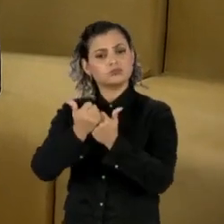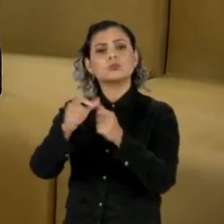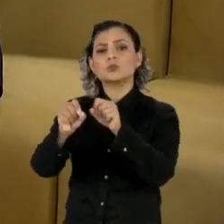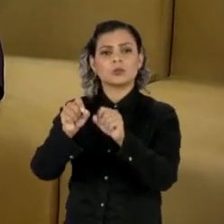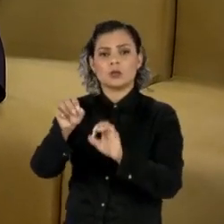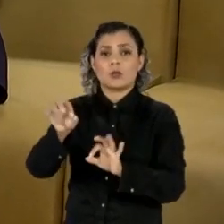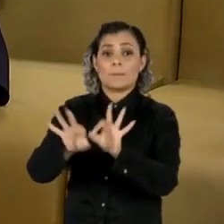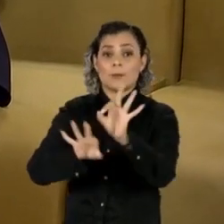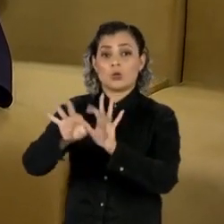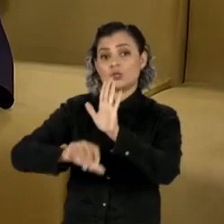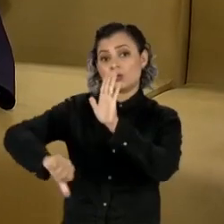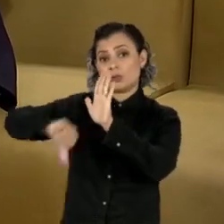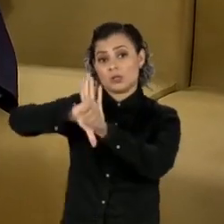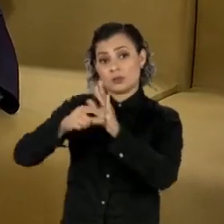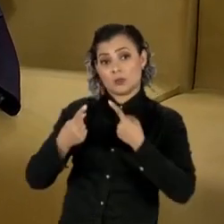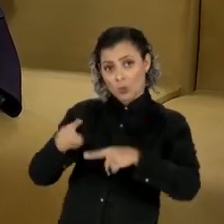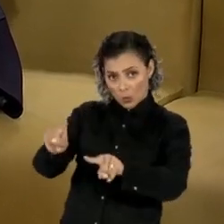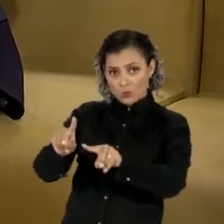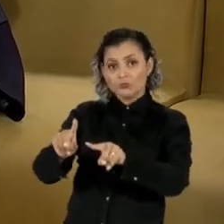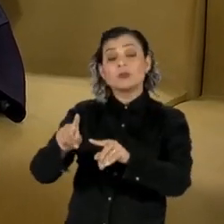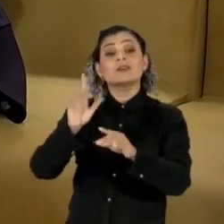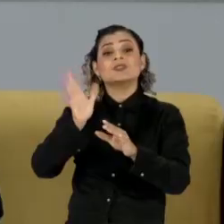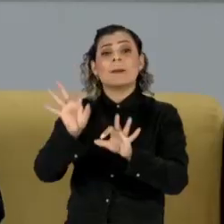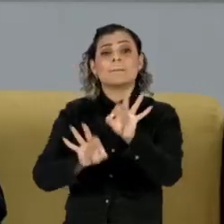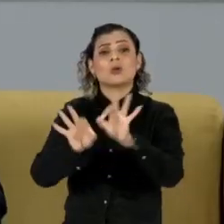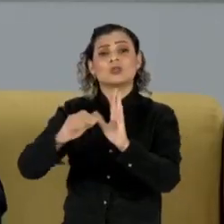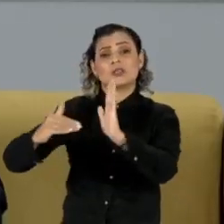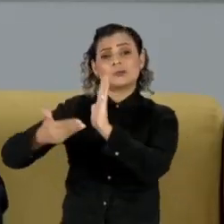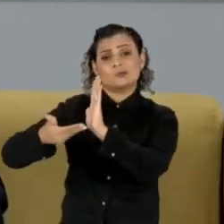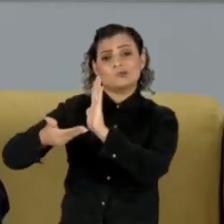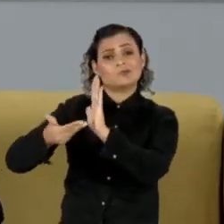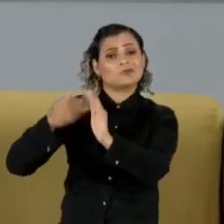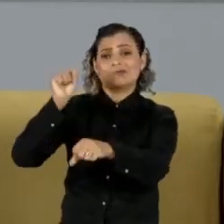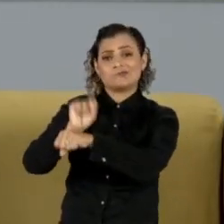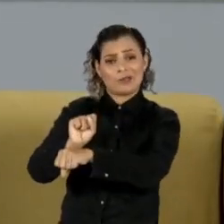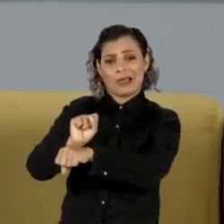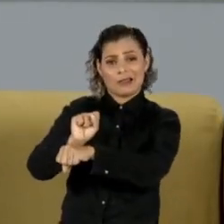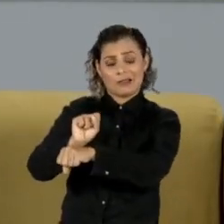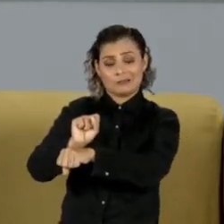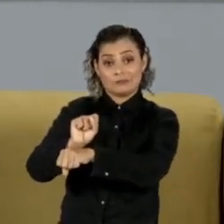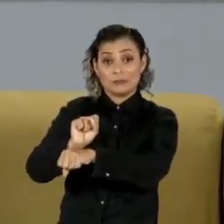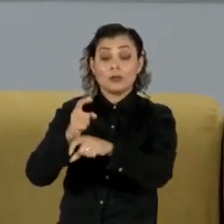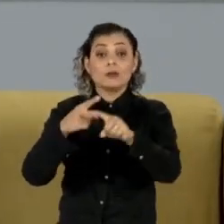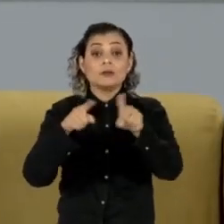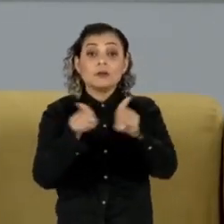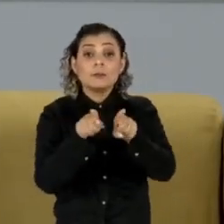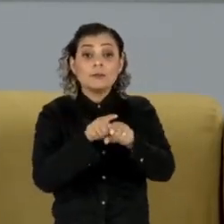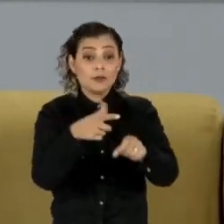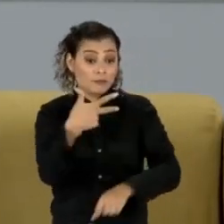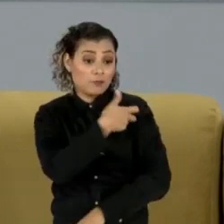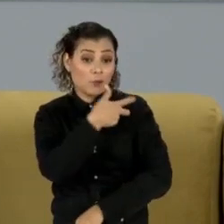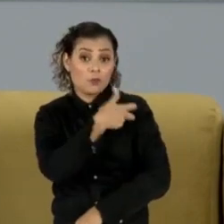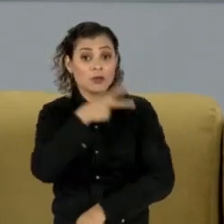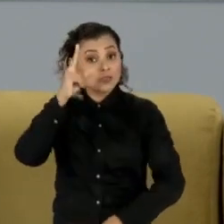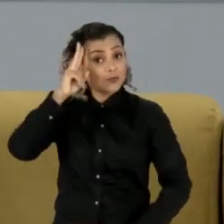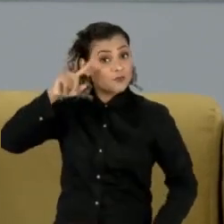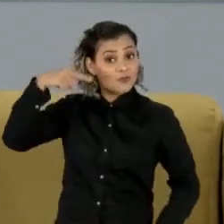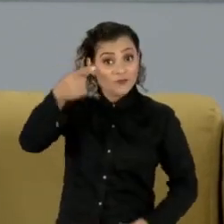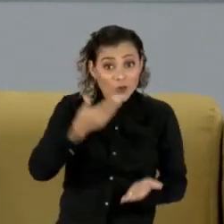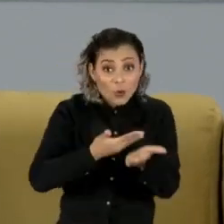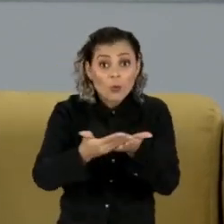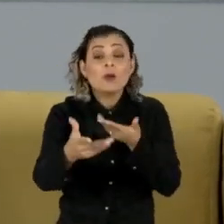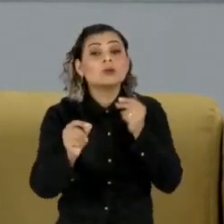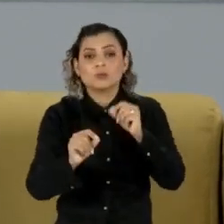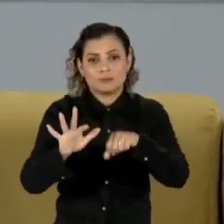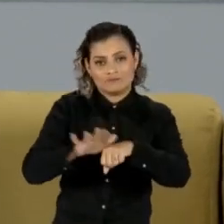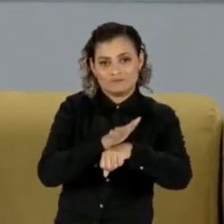anticrime do ministro Sérgio Moro parado no Congresso. Nova fase da campanha de vacinação contra o sarampo começa na próxima segunda-feira. O